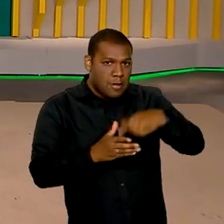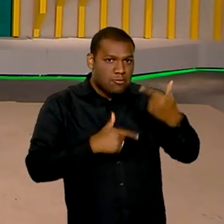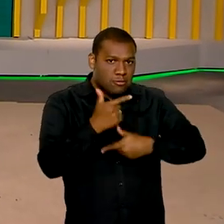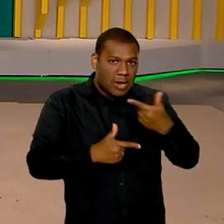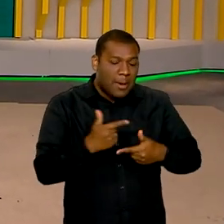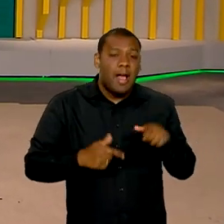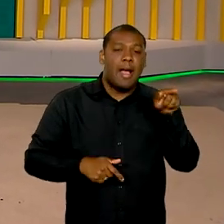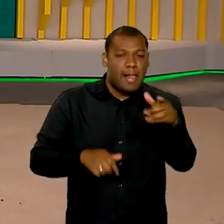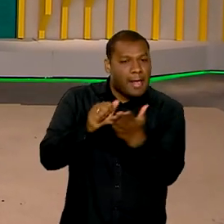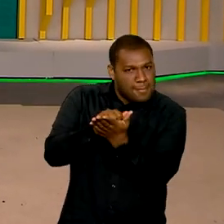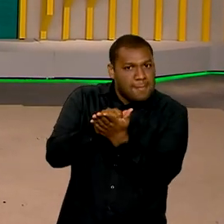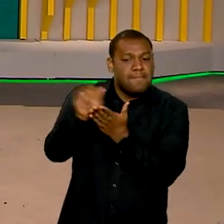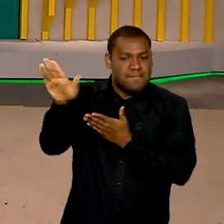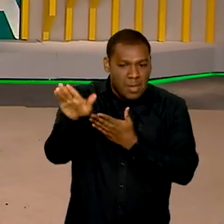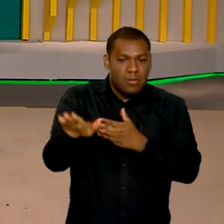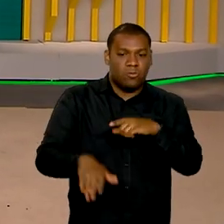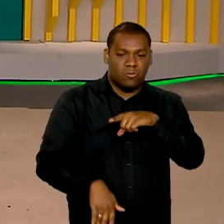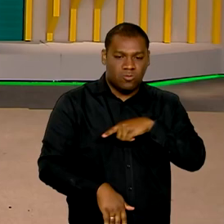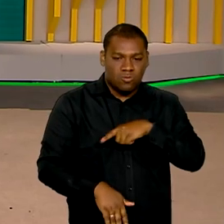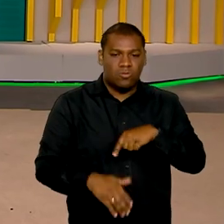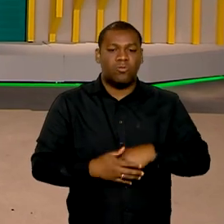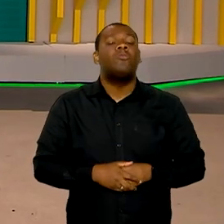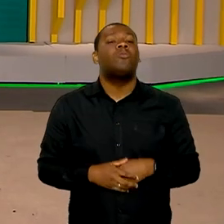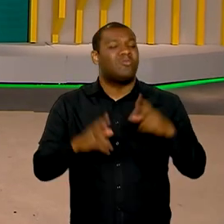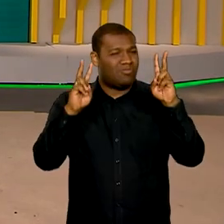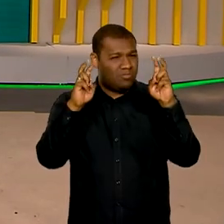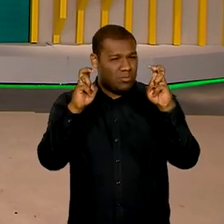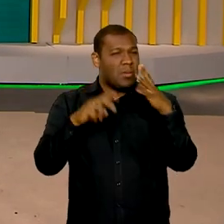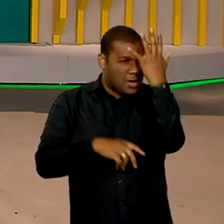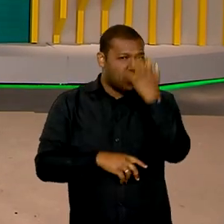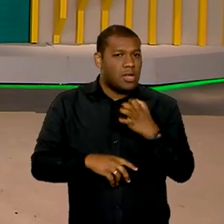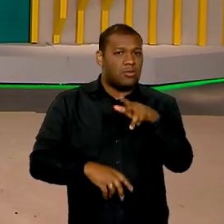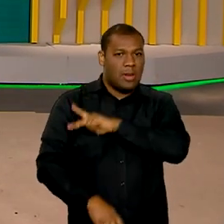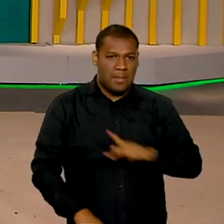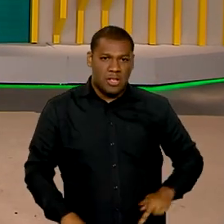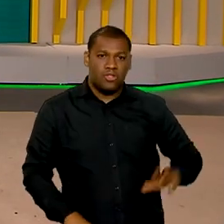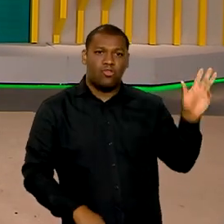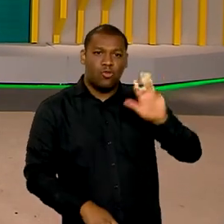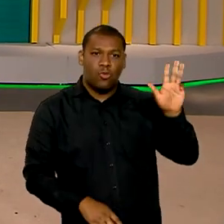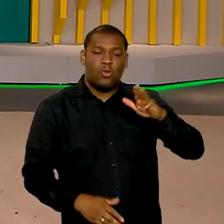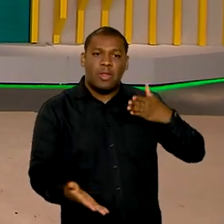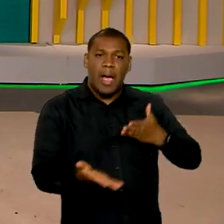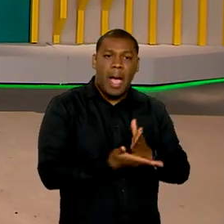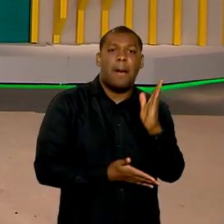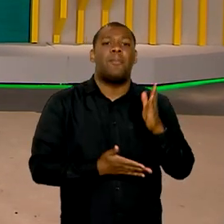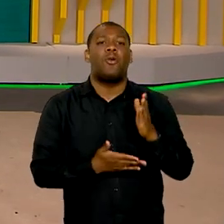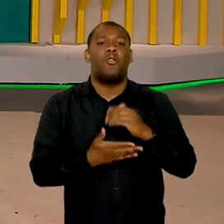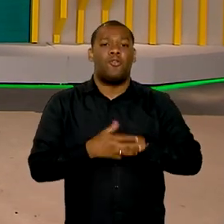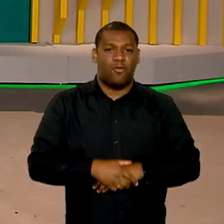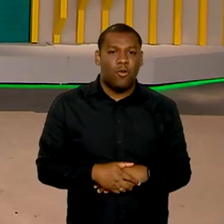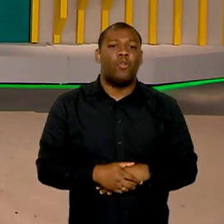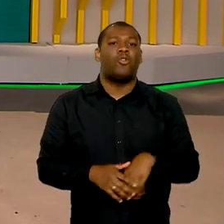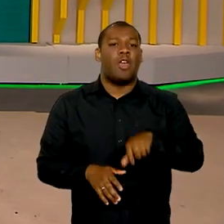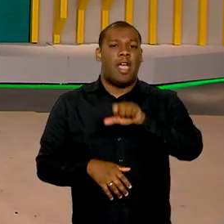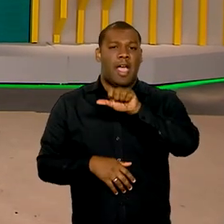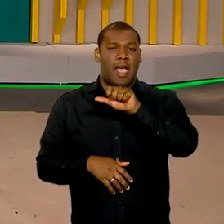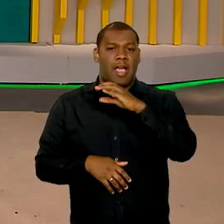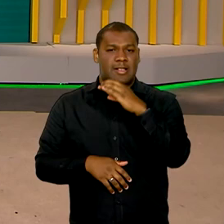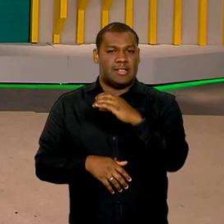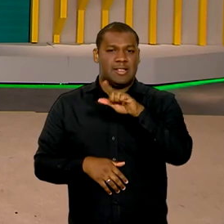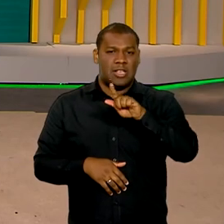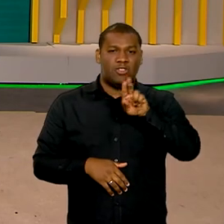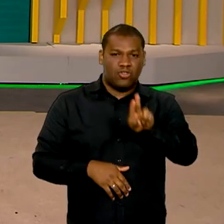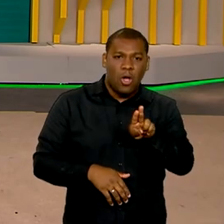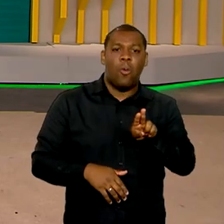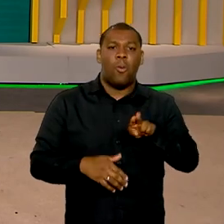demitidos por justa causa. Um assunto sério, né Roberto? O presidente Lula aprovou o parecer da Controladoria Geral da União que